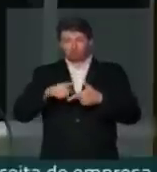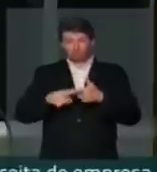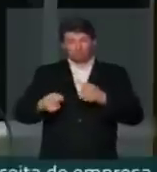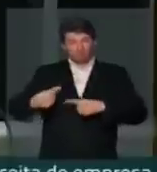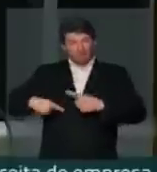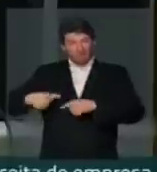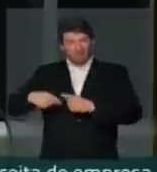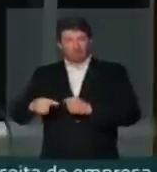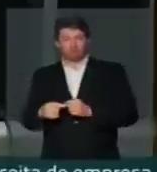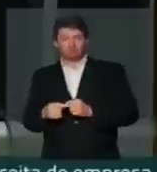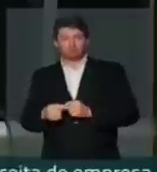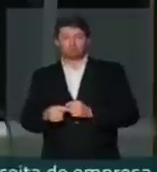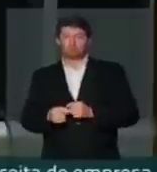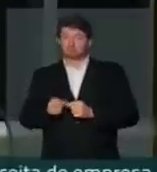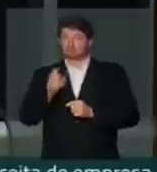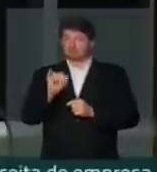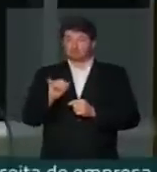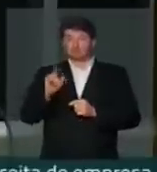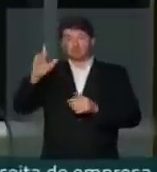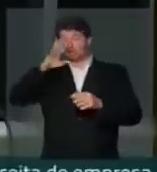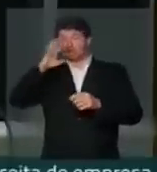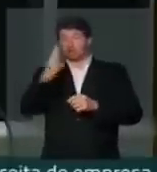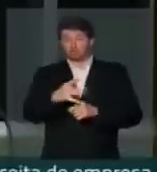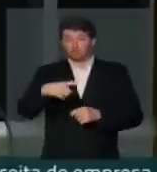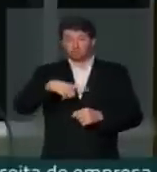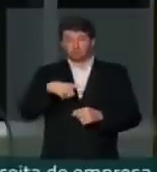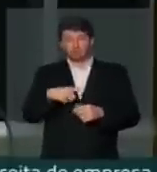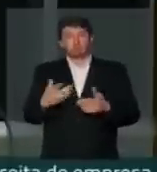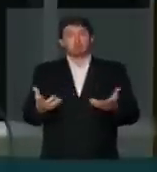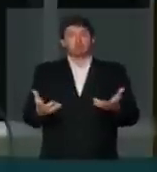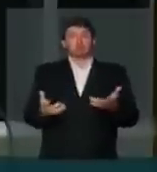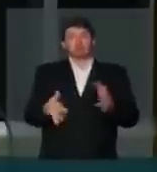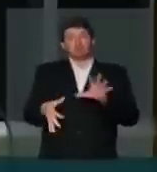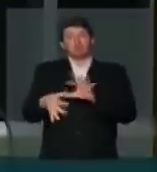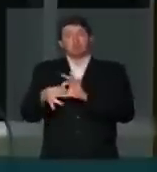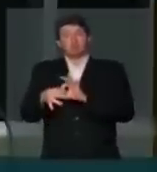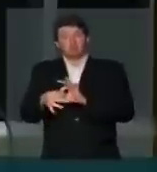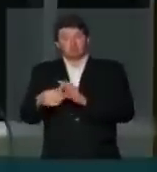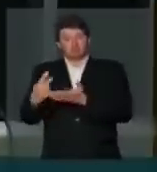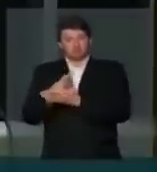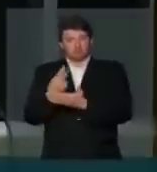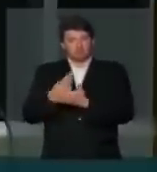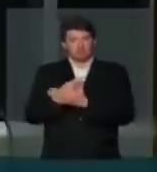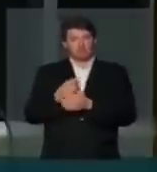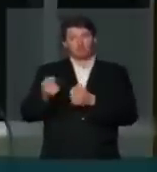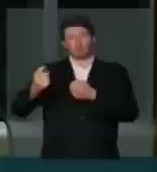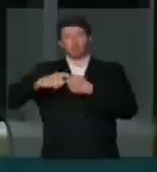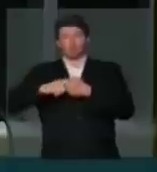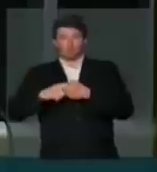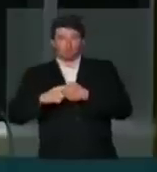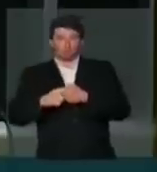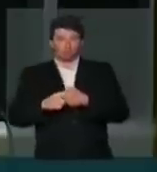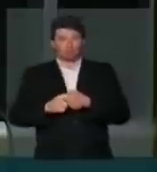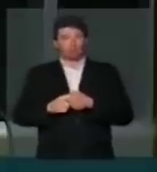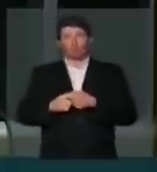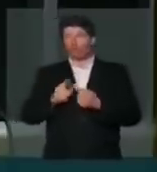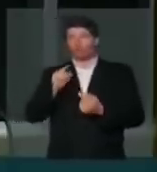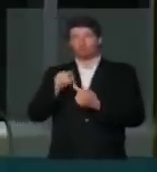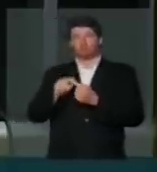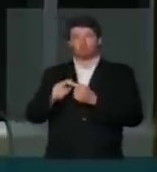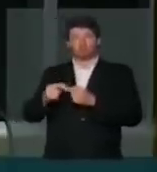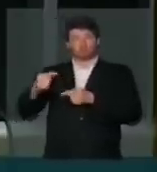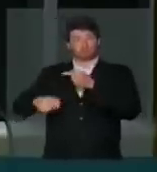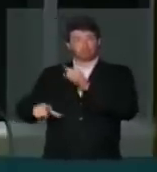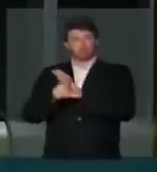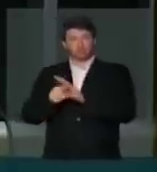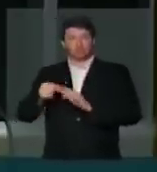transações, se a gente é acusado de alianças e consórcio com fins ilícitos, para